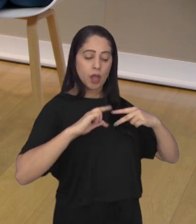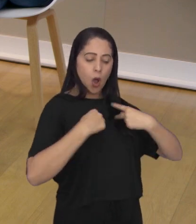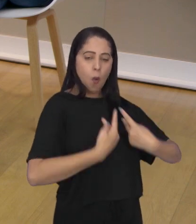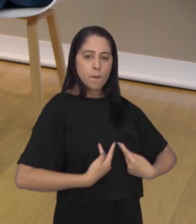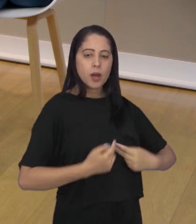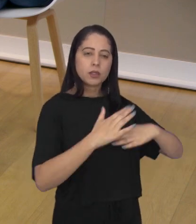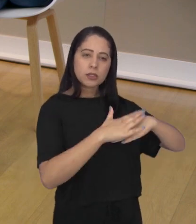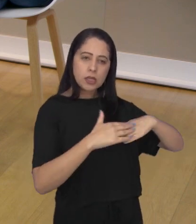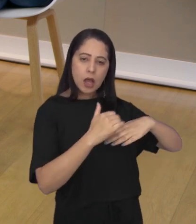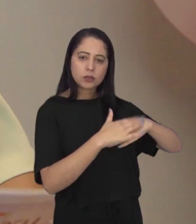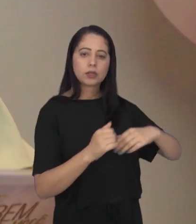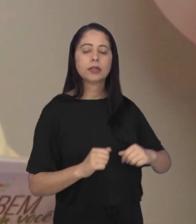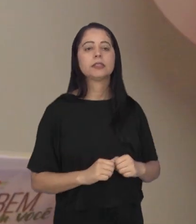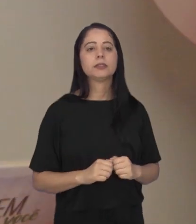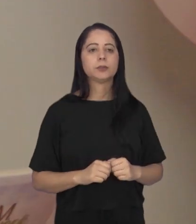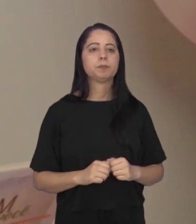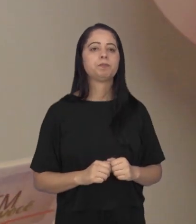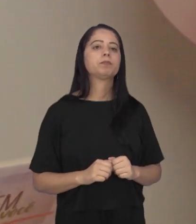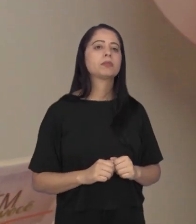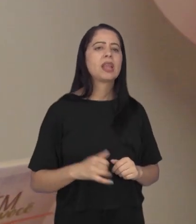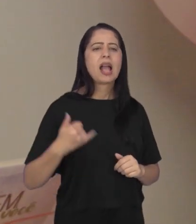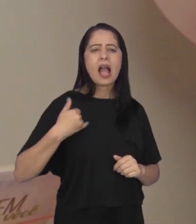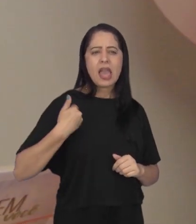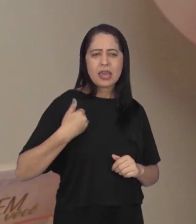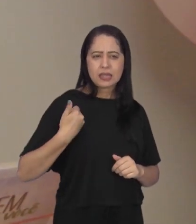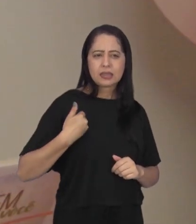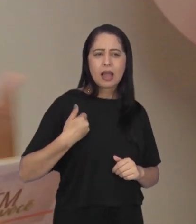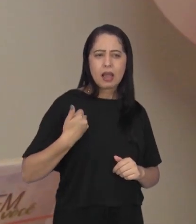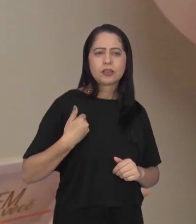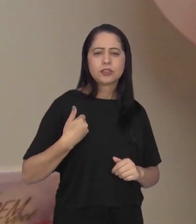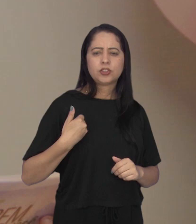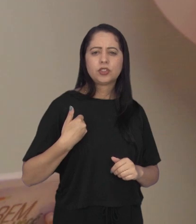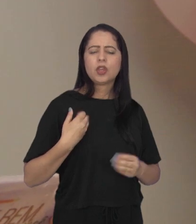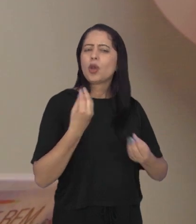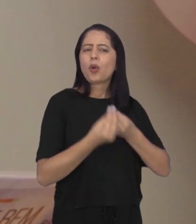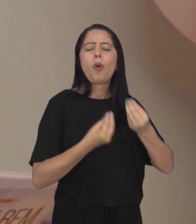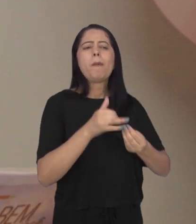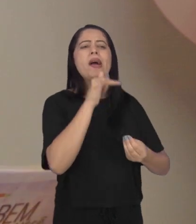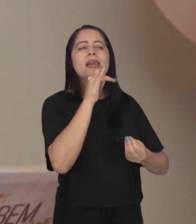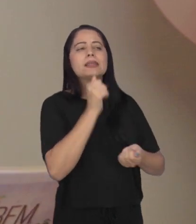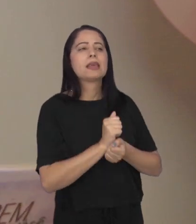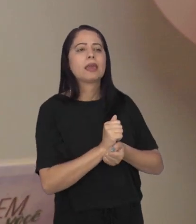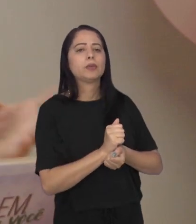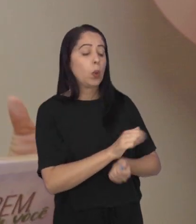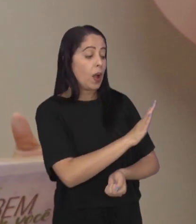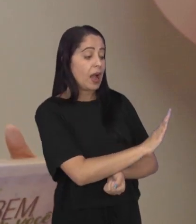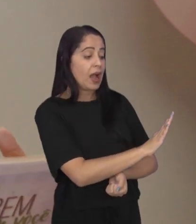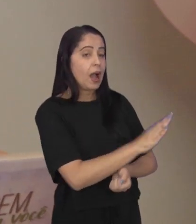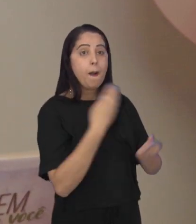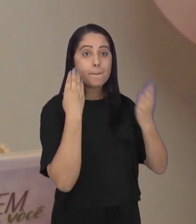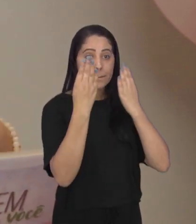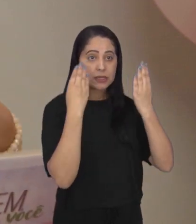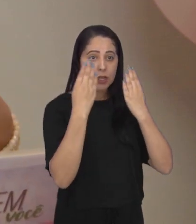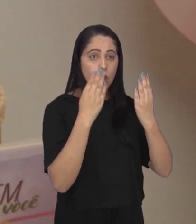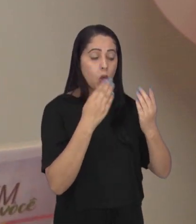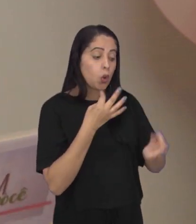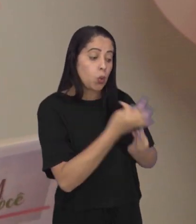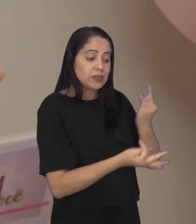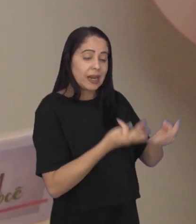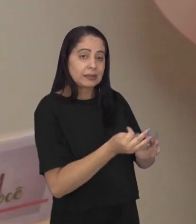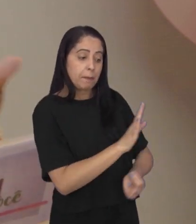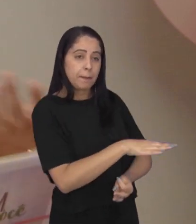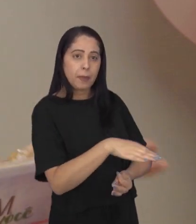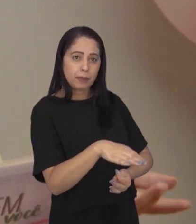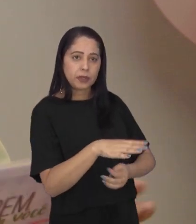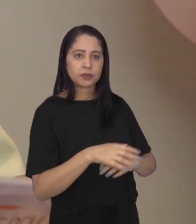humanizar faz muita diferença. Leonardo, a faixa etária do paciente é levada em consideração? Como que é, por exemplo, o atendimento do psicólogo